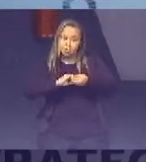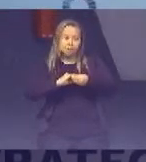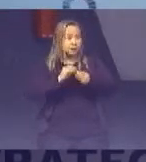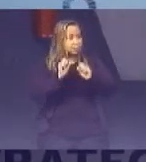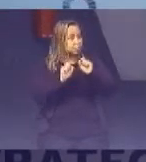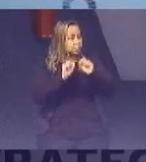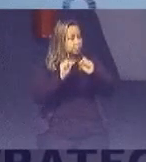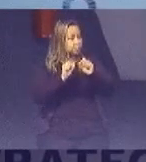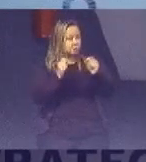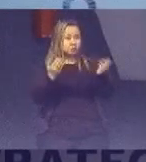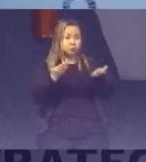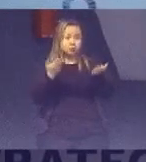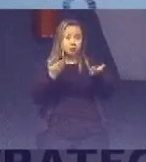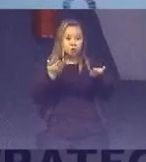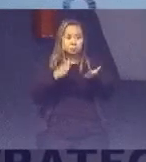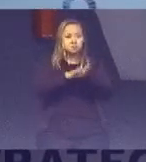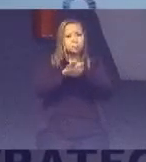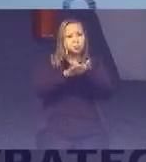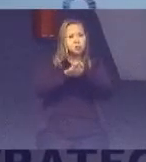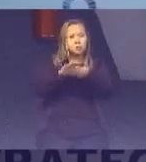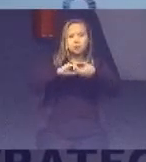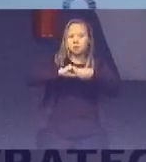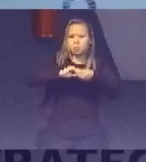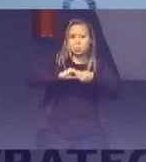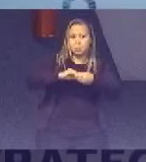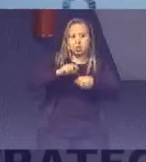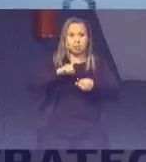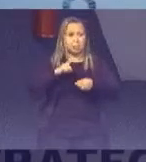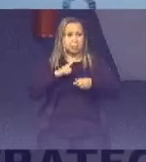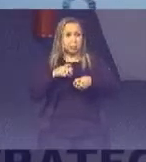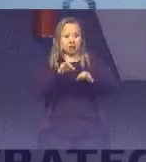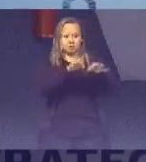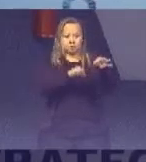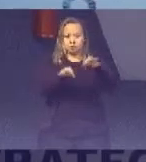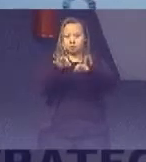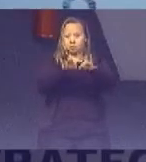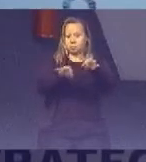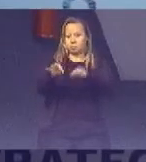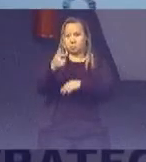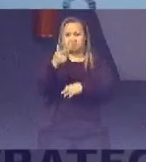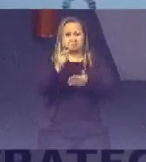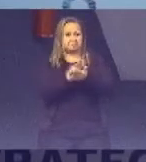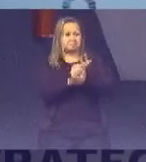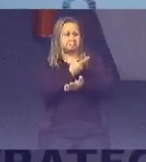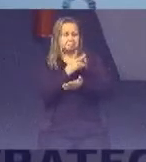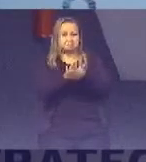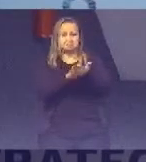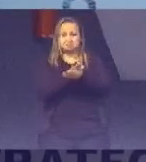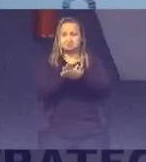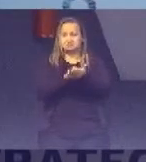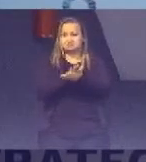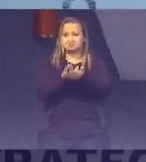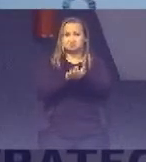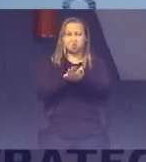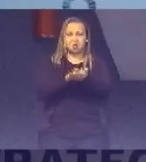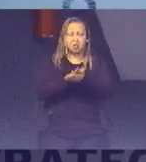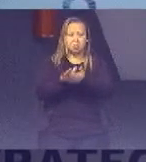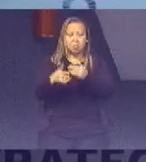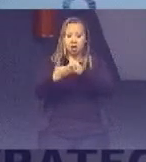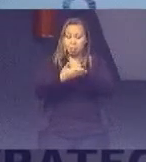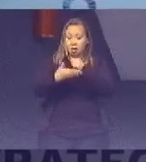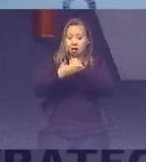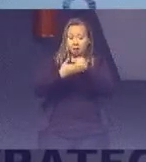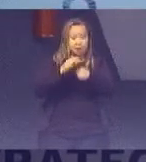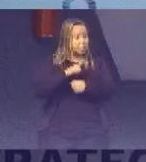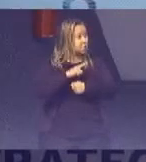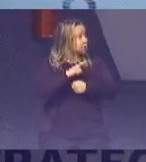dito aqui hoje Sem parceria e sem rede, nada acontece A parceria é fundamental Na base, nós